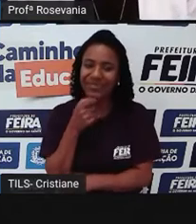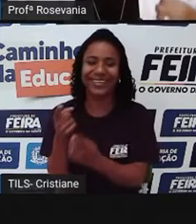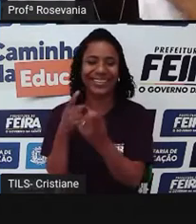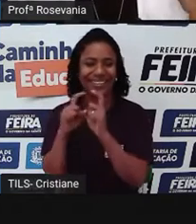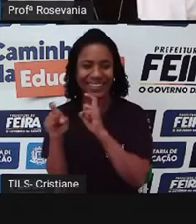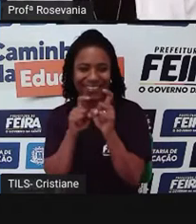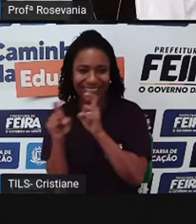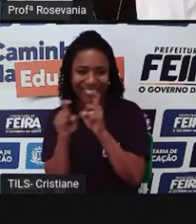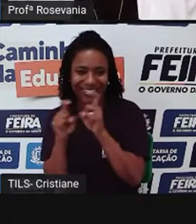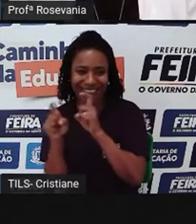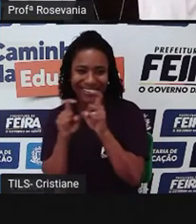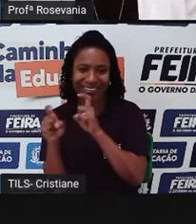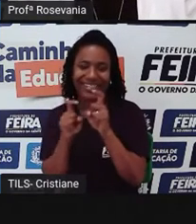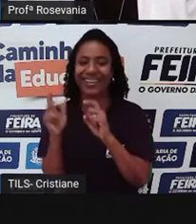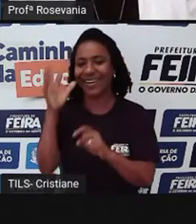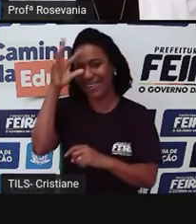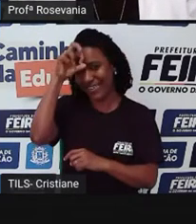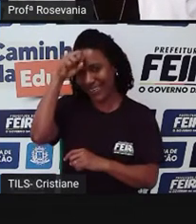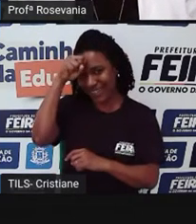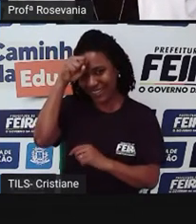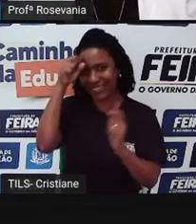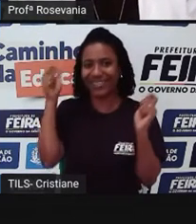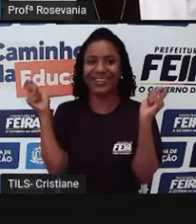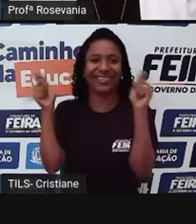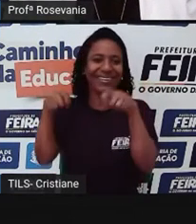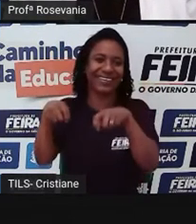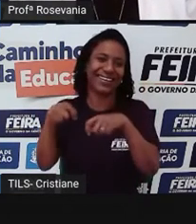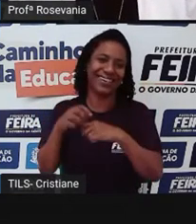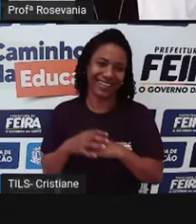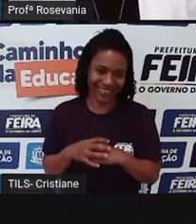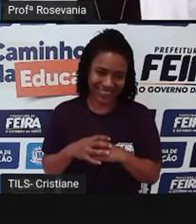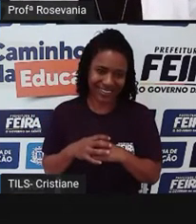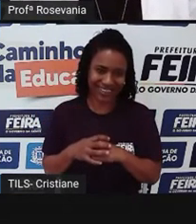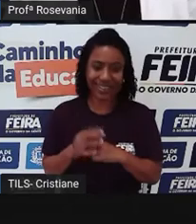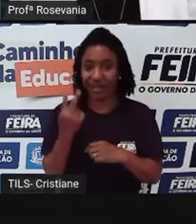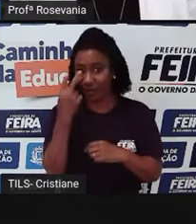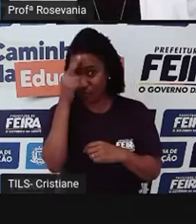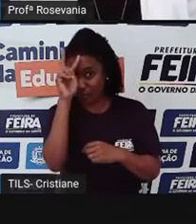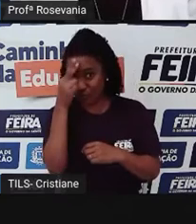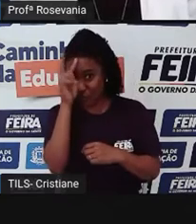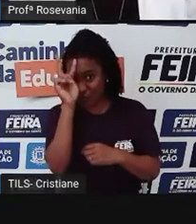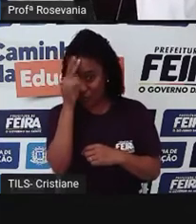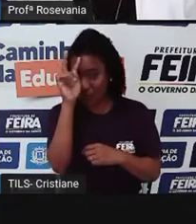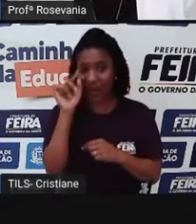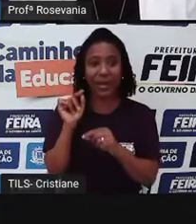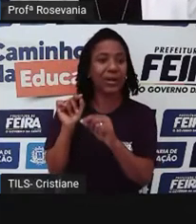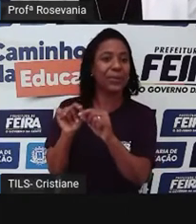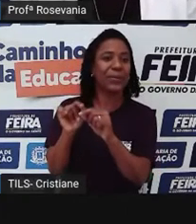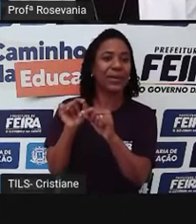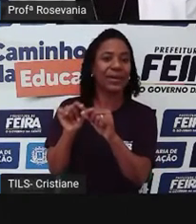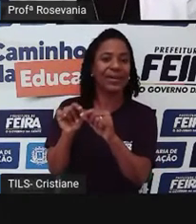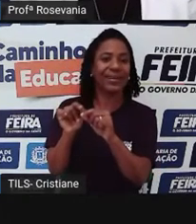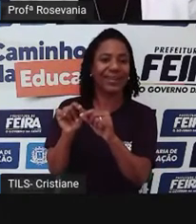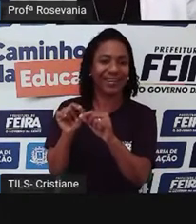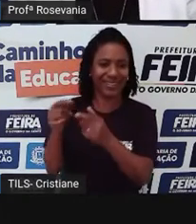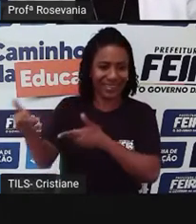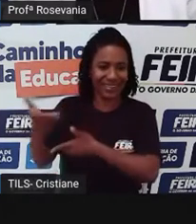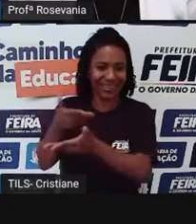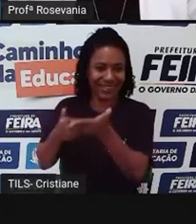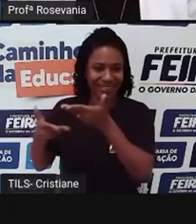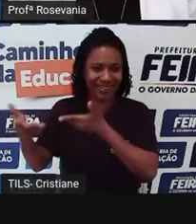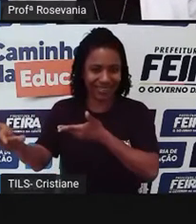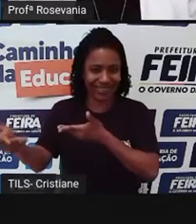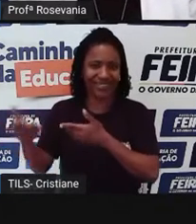tem também o aprendizado no ensino, aquela história, a vivência ali, né, daquele lugar. Olha, pra que,